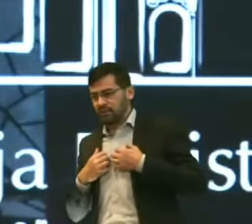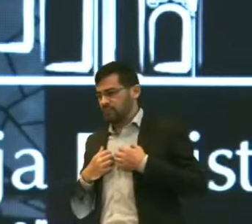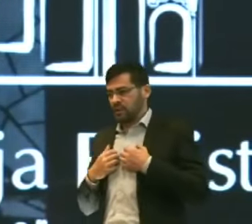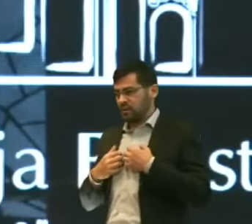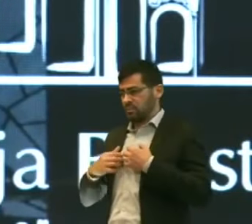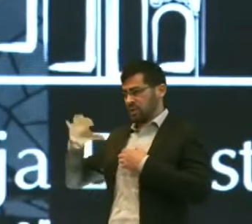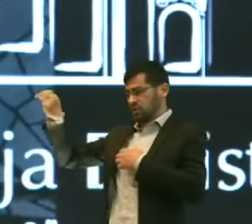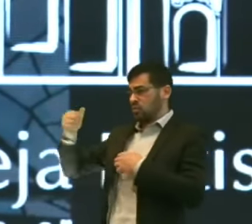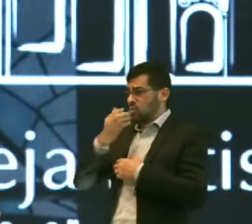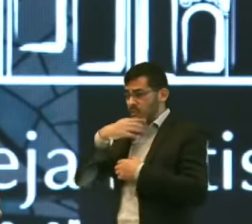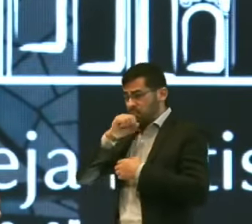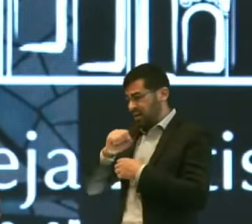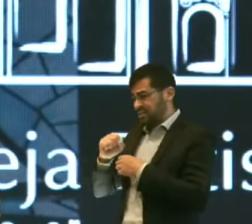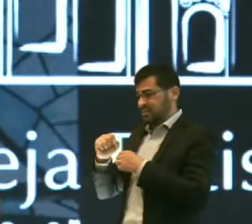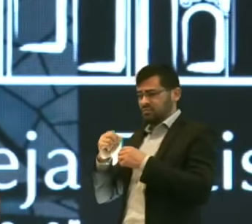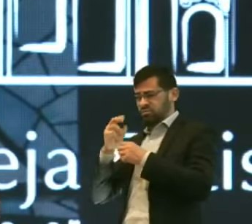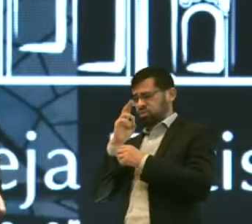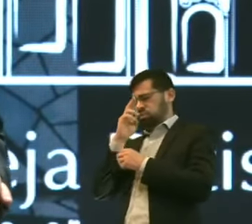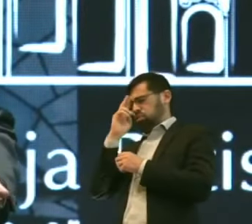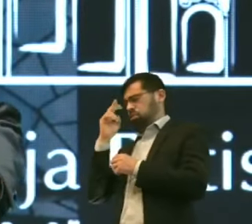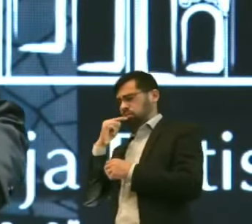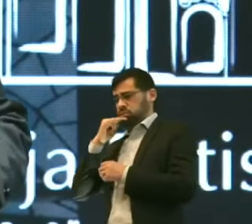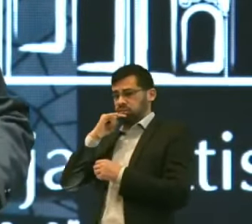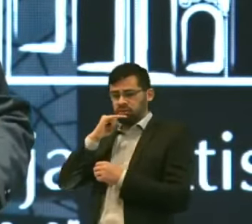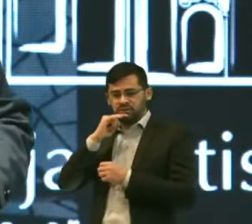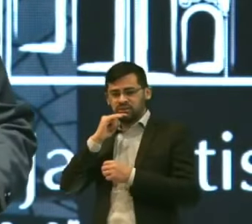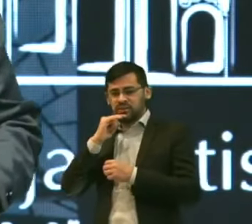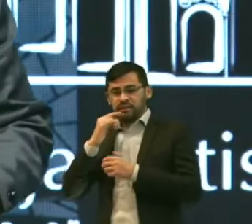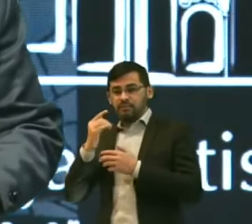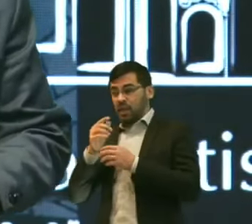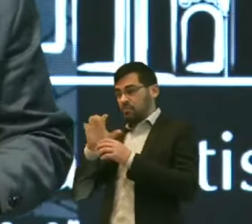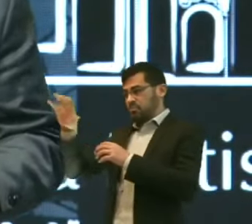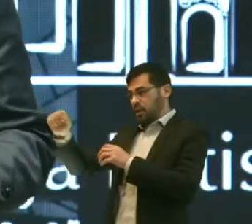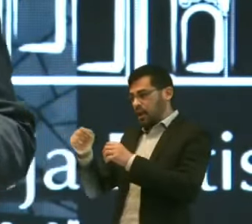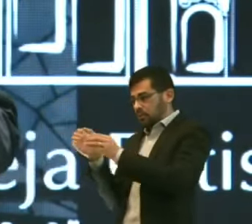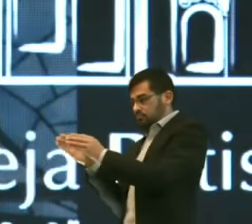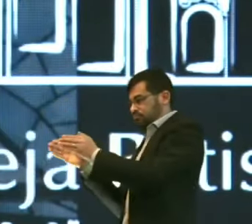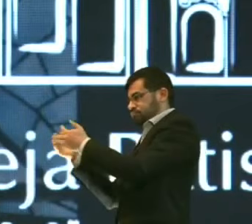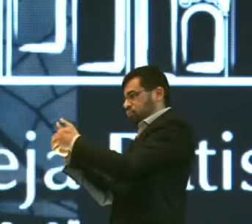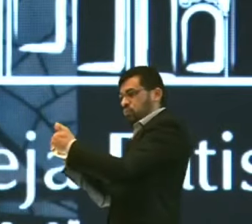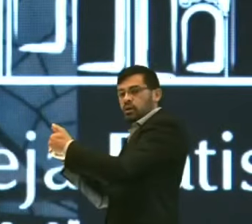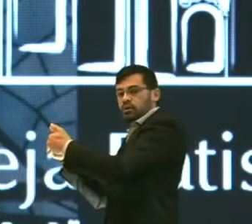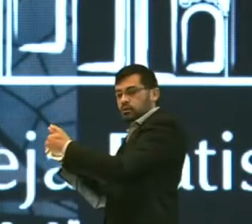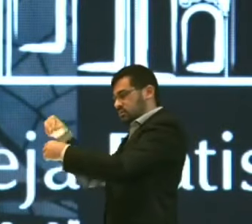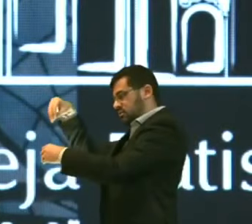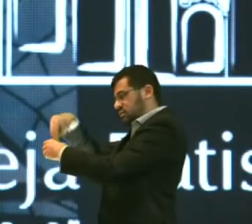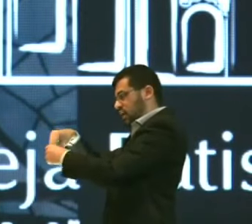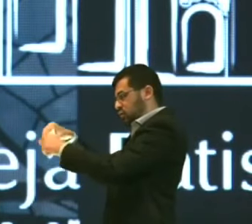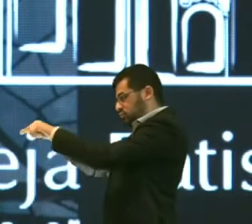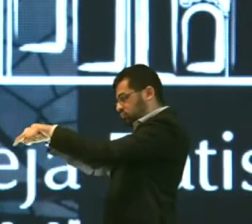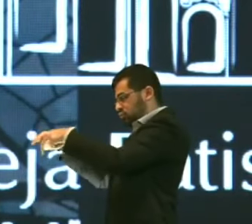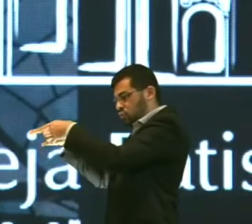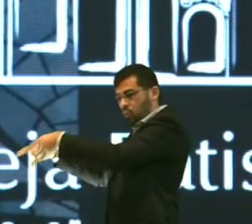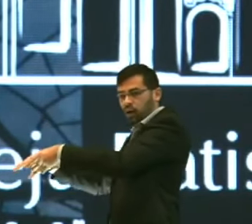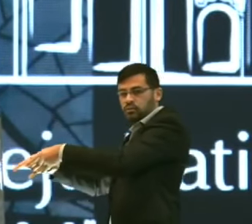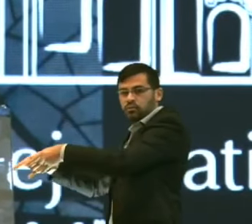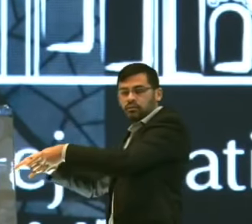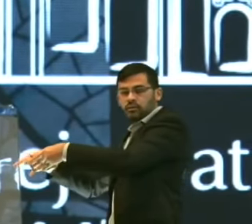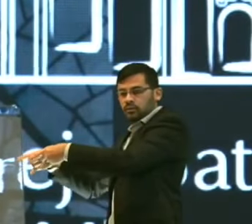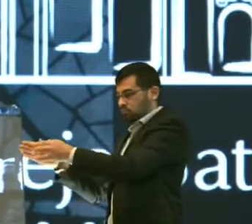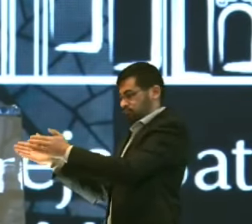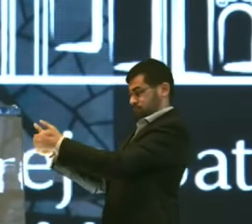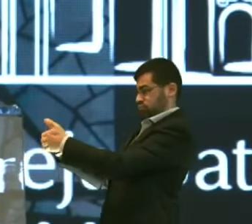fundo Pegaram o pai Que estava bêbado Completamente bêbado E trancaram o pai No quarto Para ele não dar